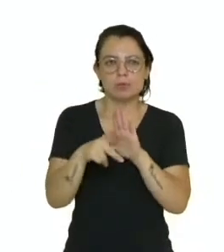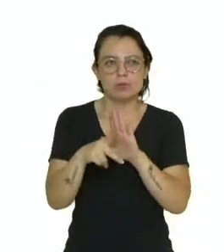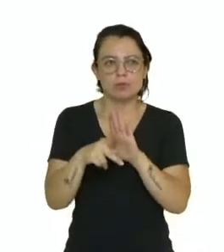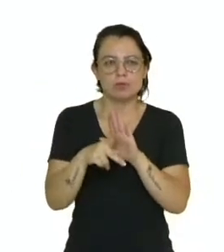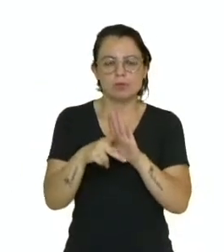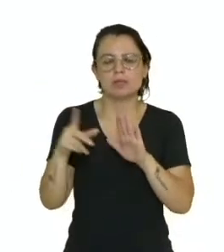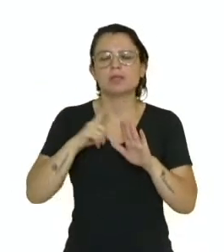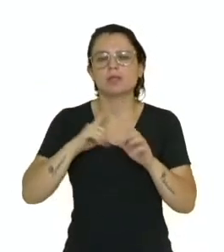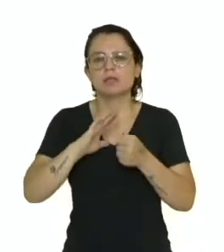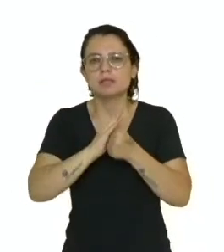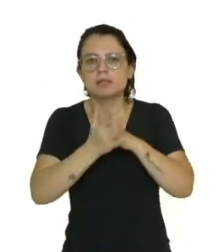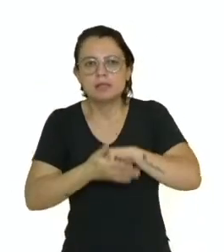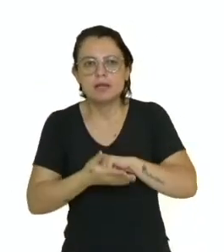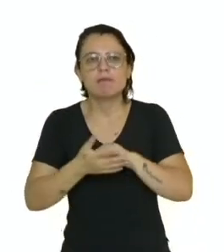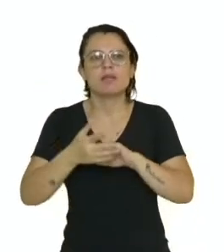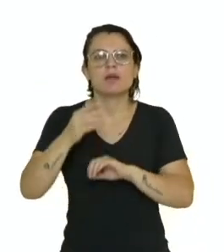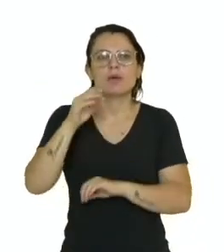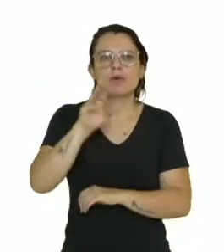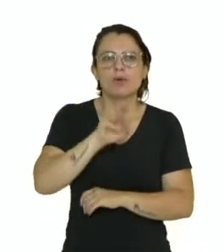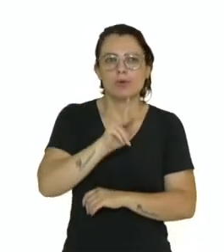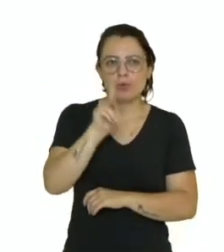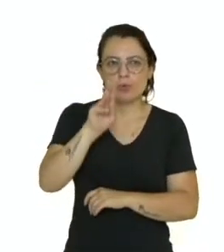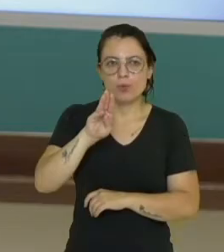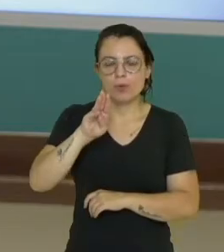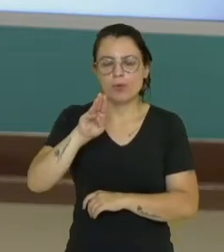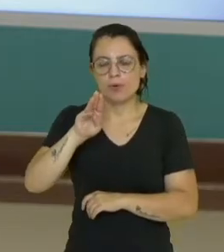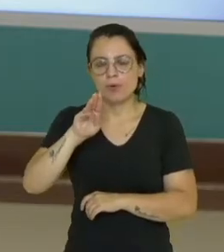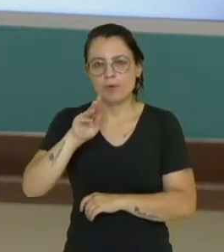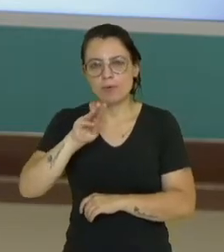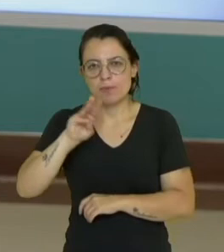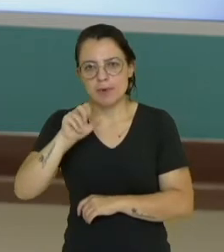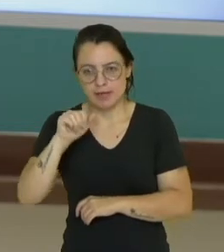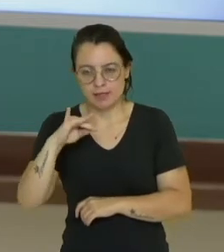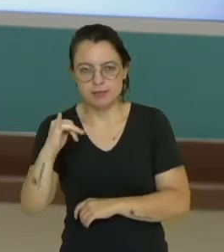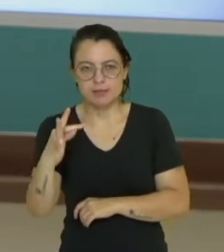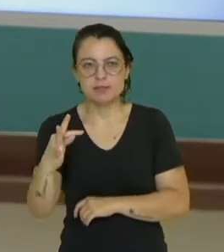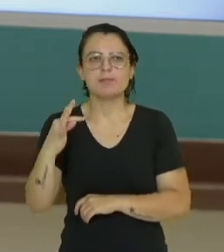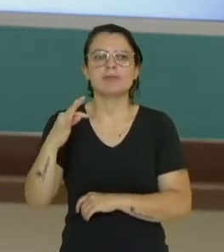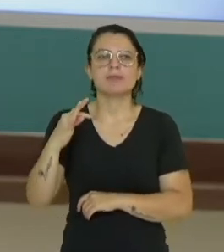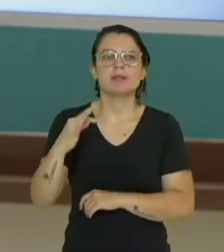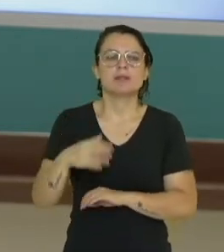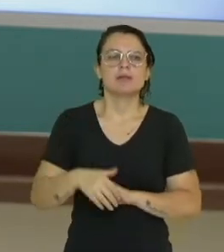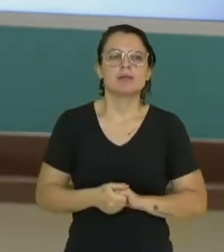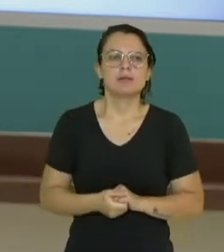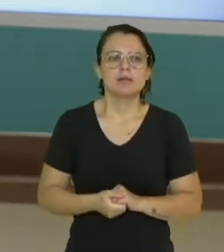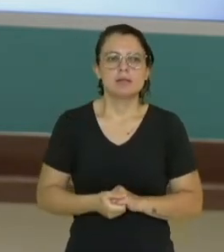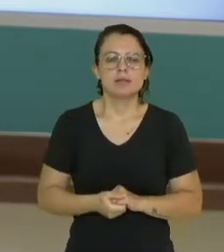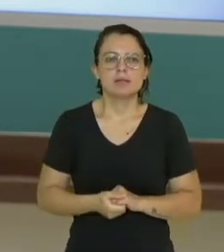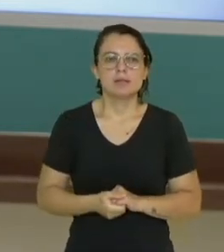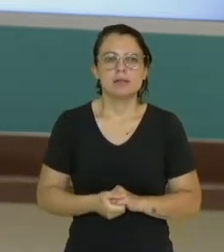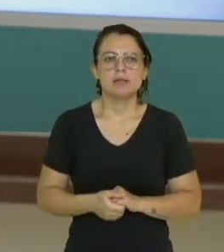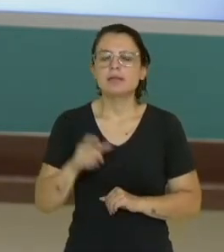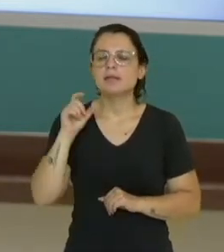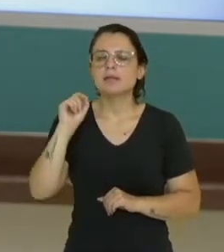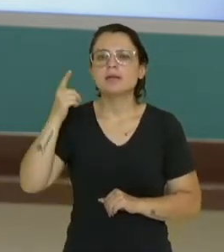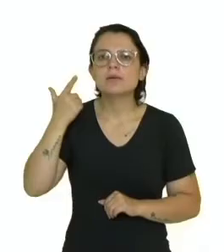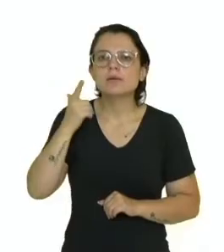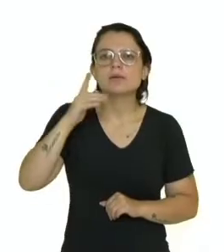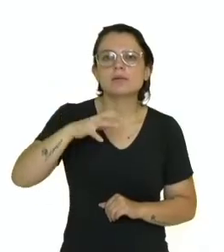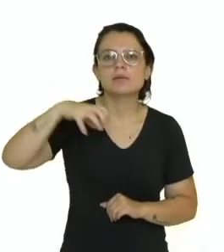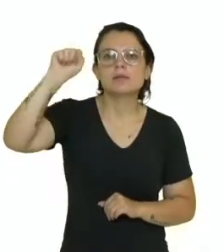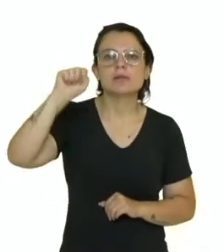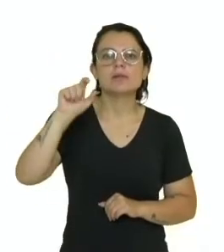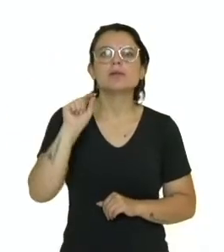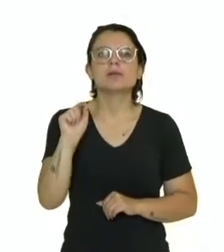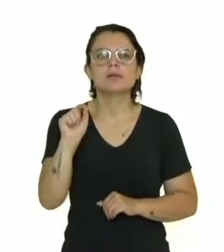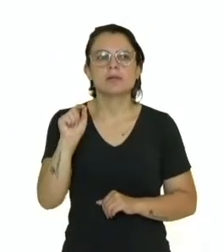perdão, defenderam o Kuwait diante da invasão aí dos iraquianos, tá bom? E quem ganhou a Primeira Guerra, então, essa